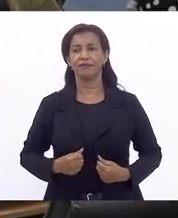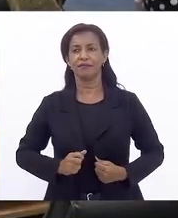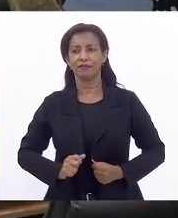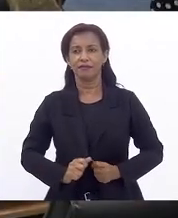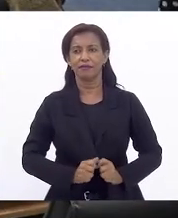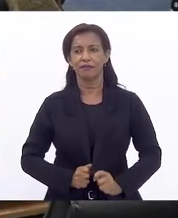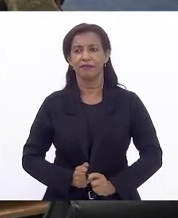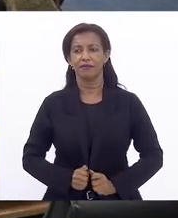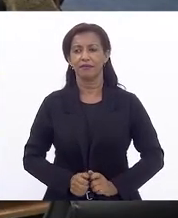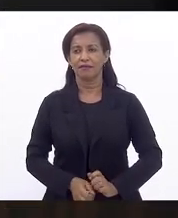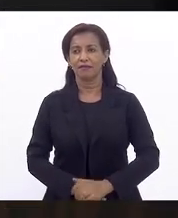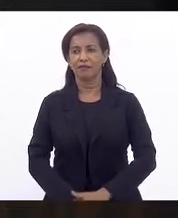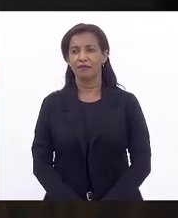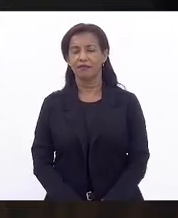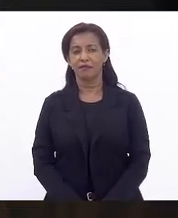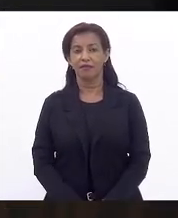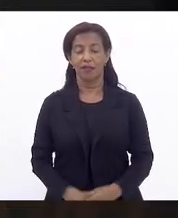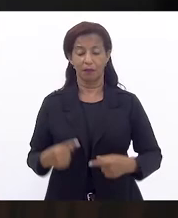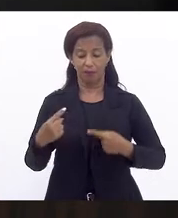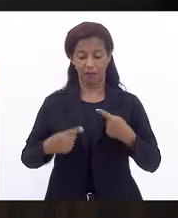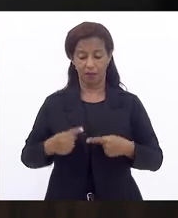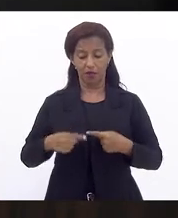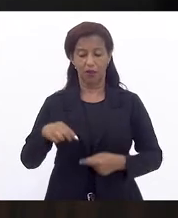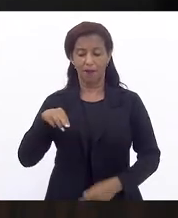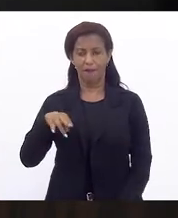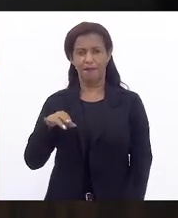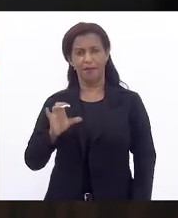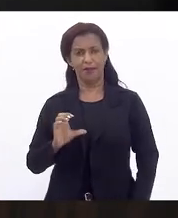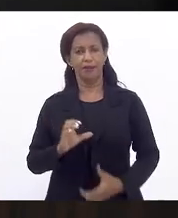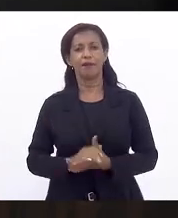deputado Carlos Mink.